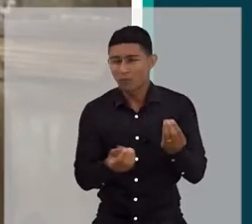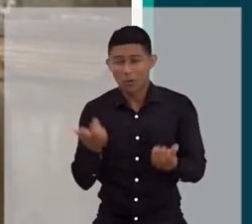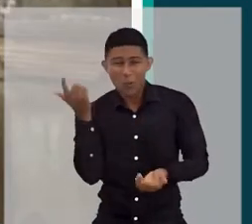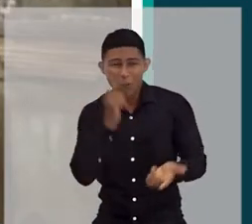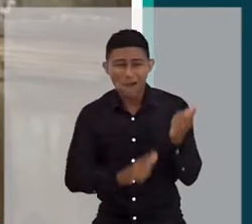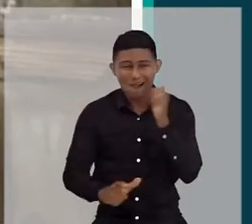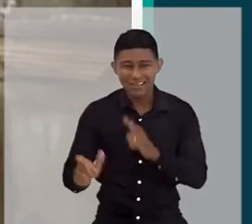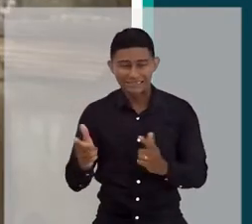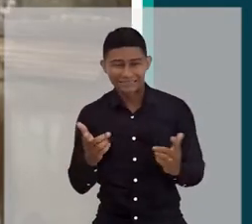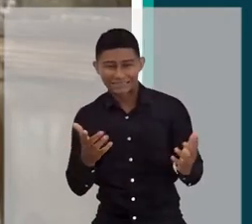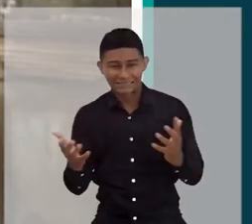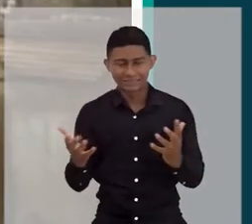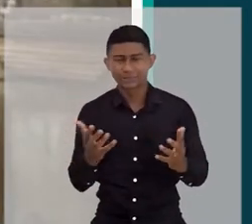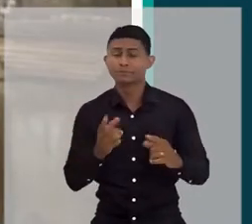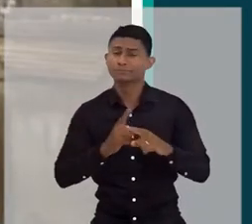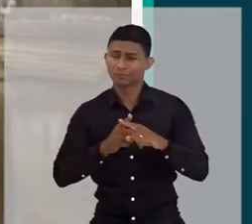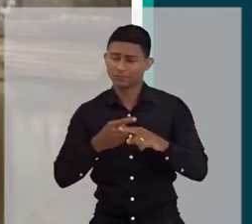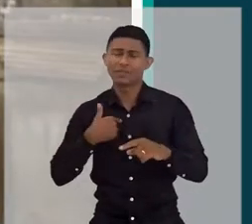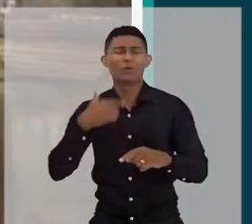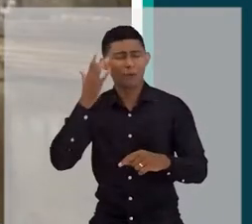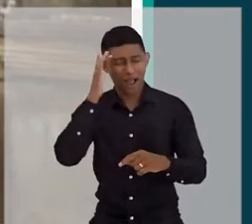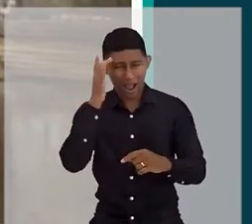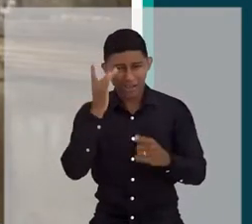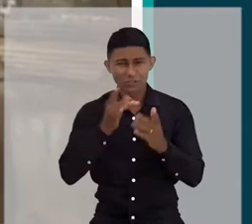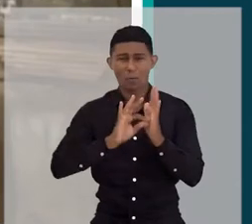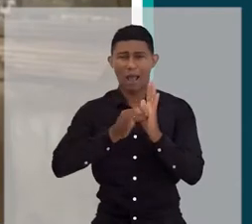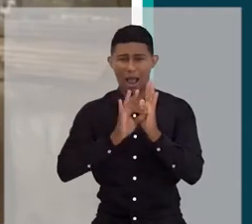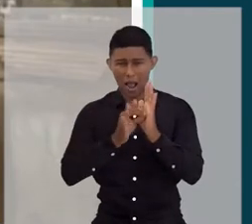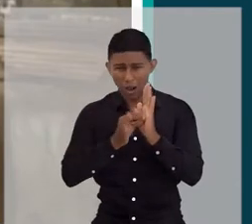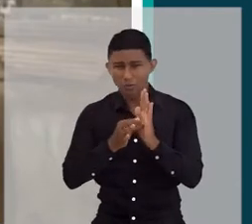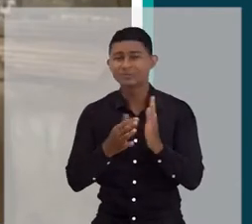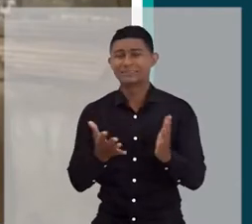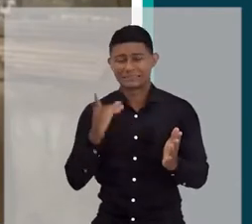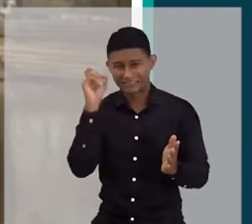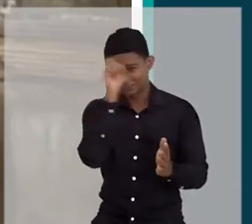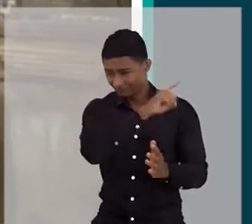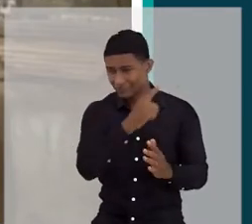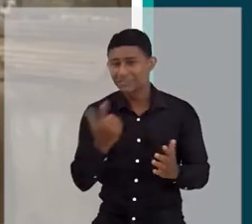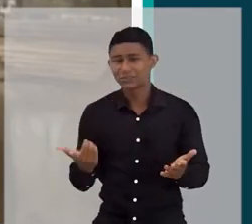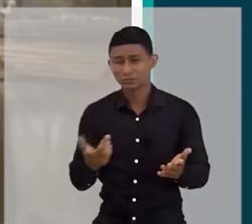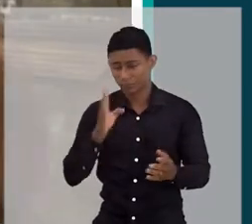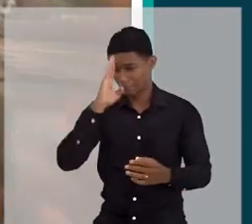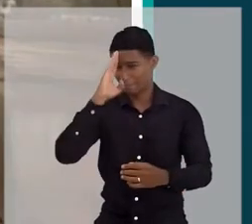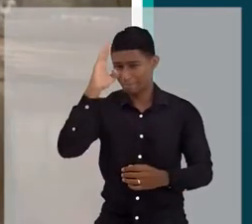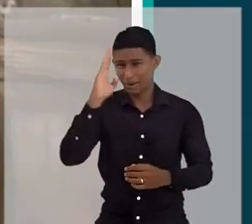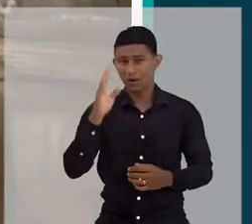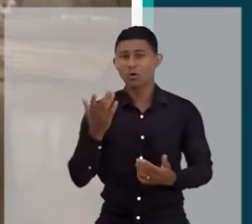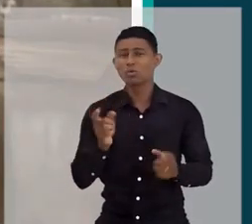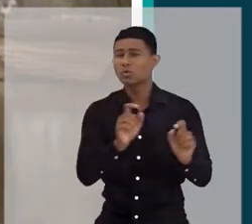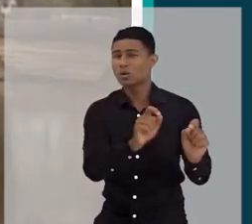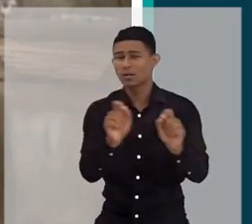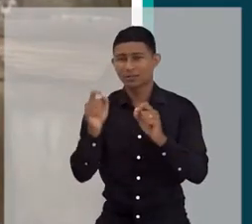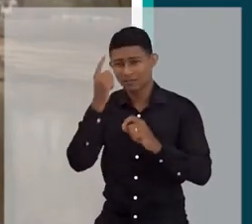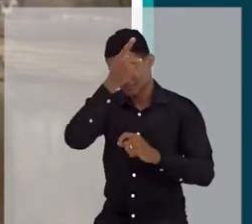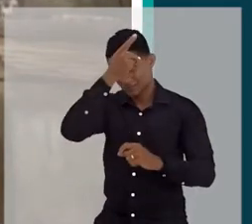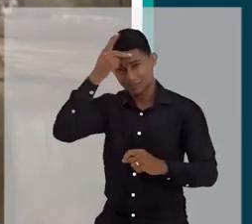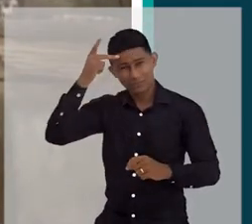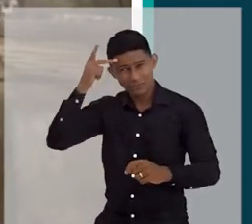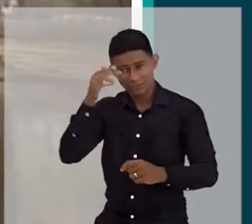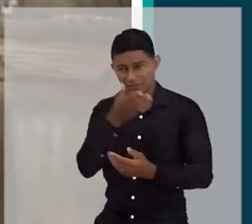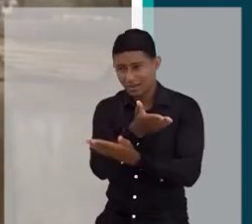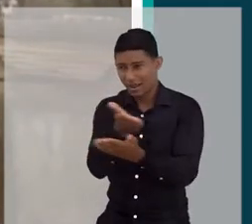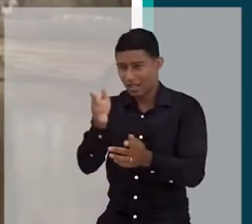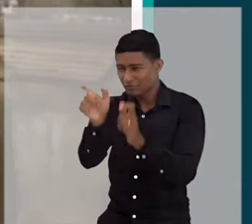né? Como enfrentar essa barreira, porque eu acredito que o algoritmo é uma barreira para muitos produtores de conteúdos, principalmente